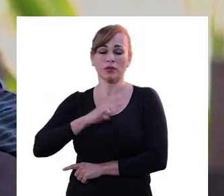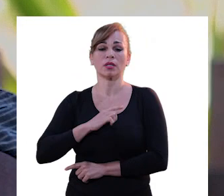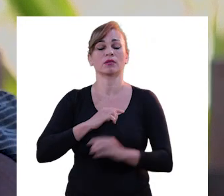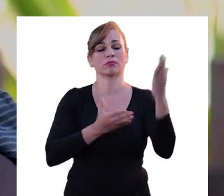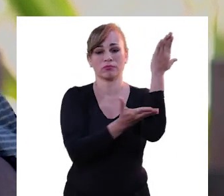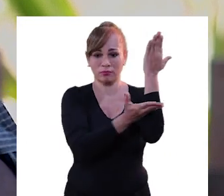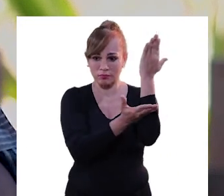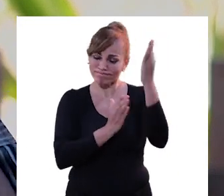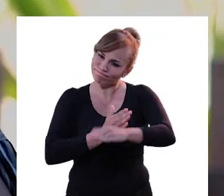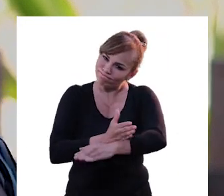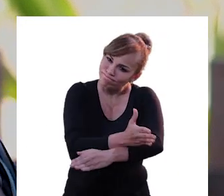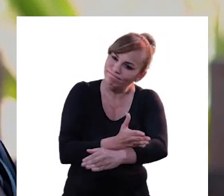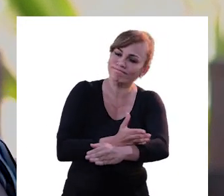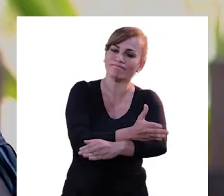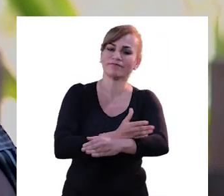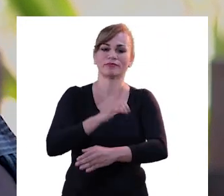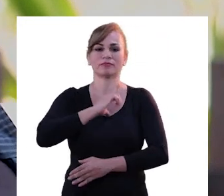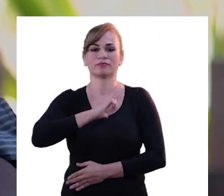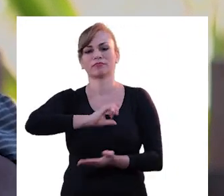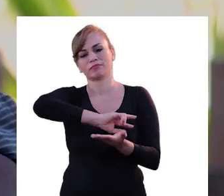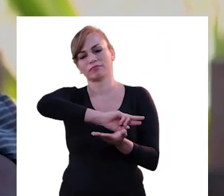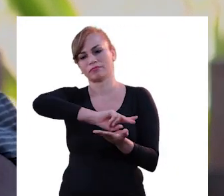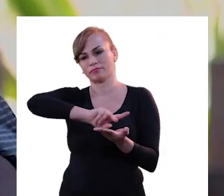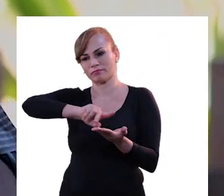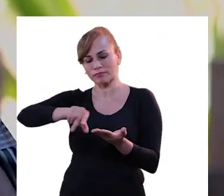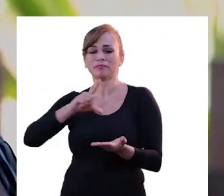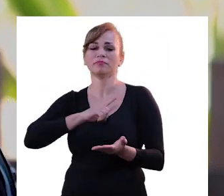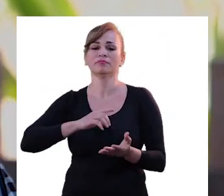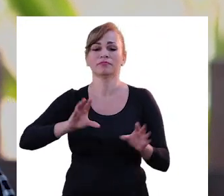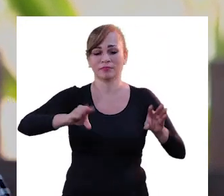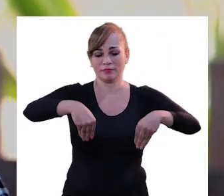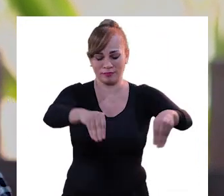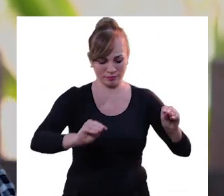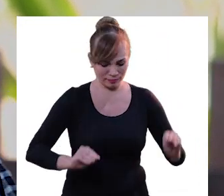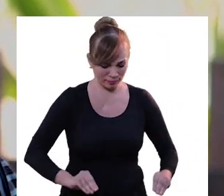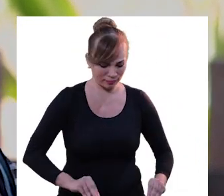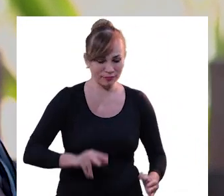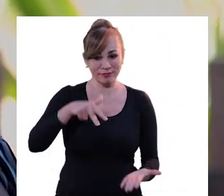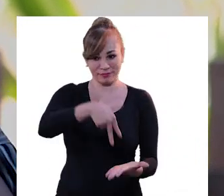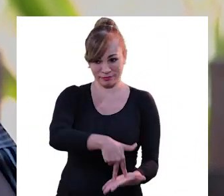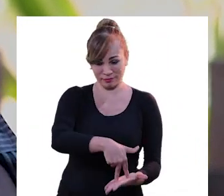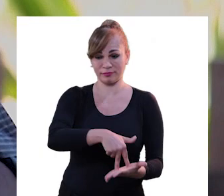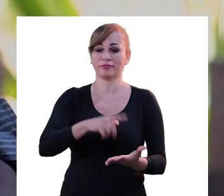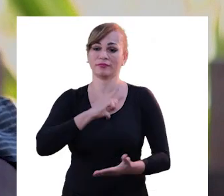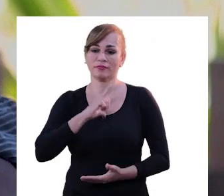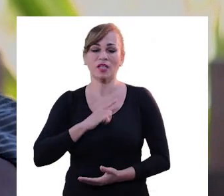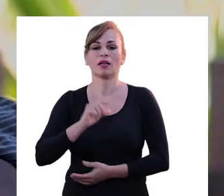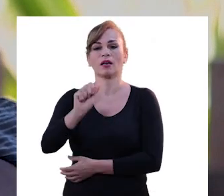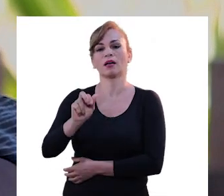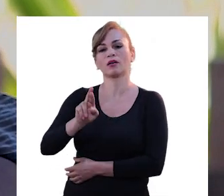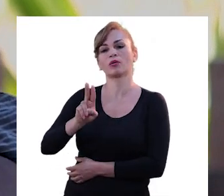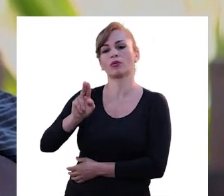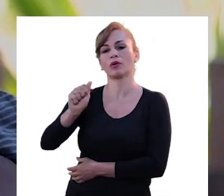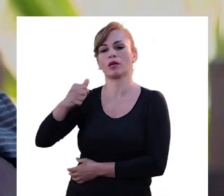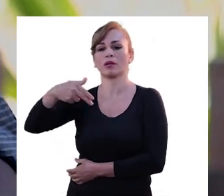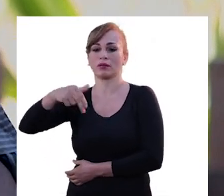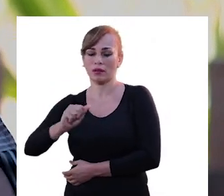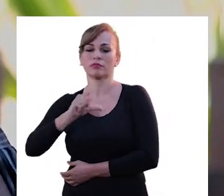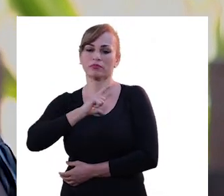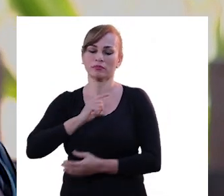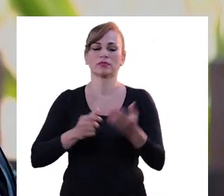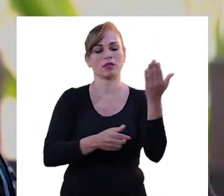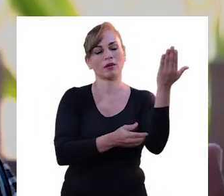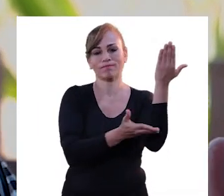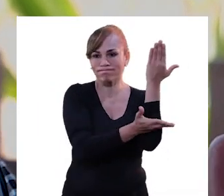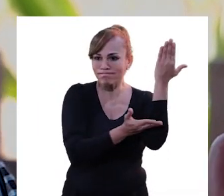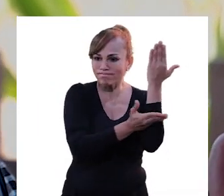uma fábrica de móveis em fibra, nós trabalhamos com serralherias, a questão de tapetes, e nós temos